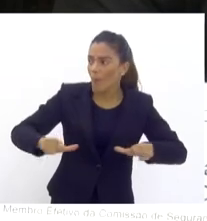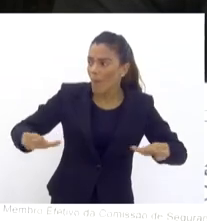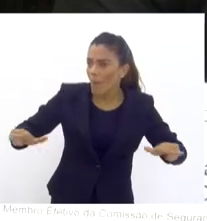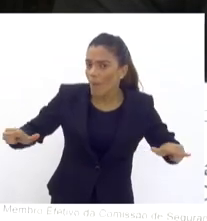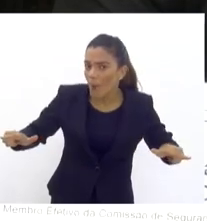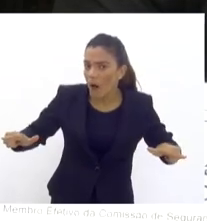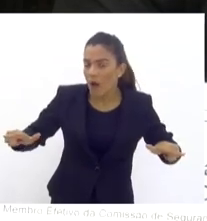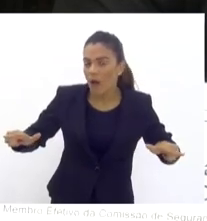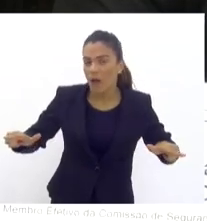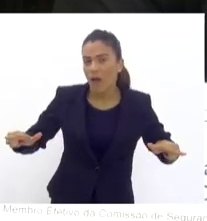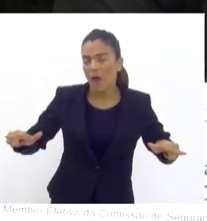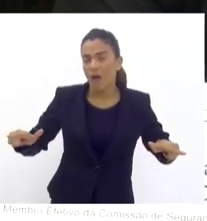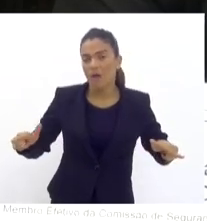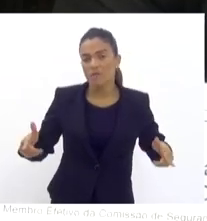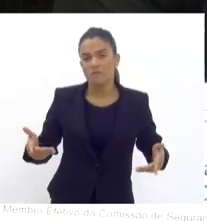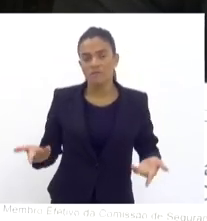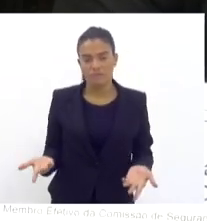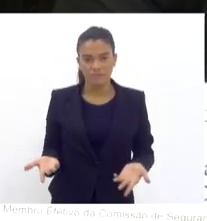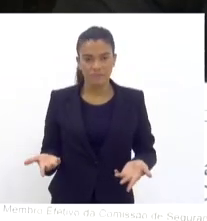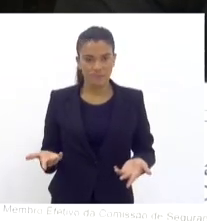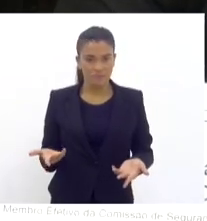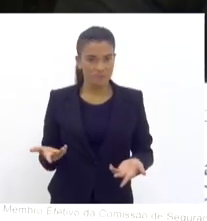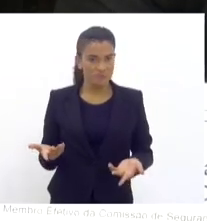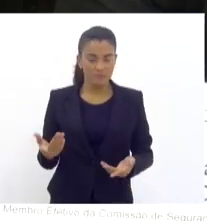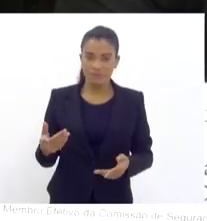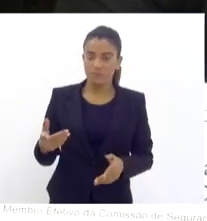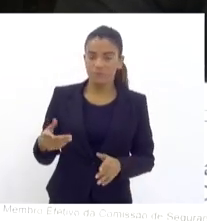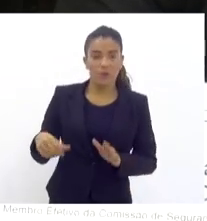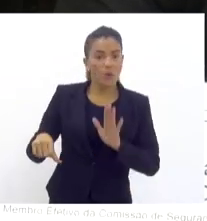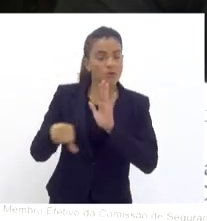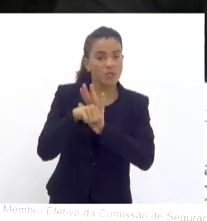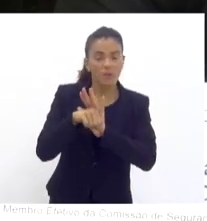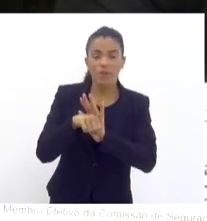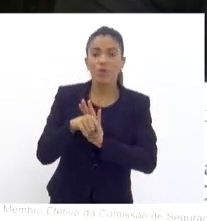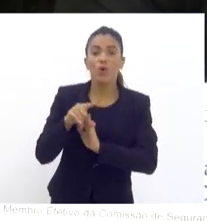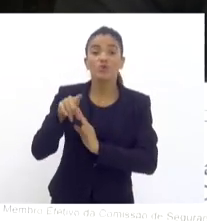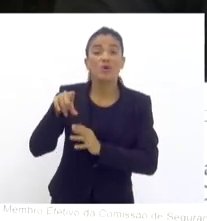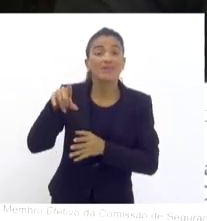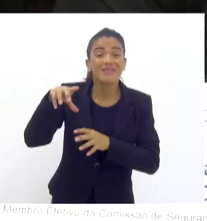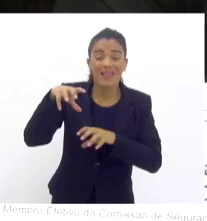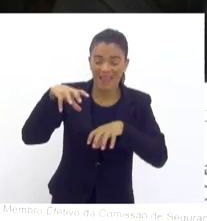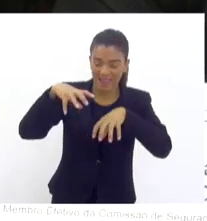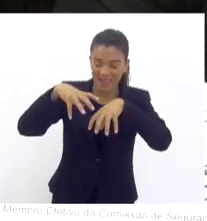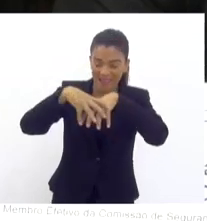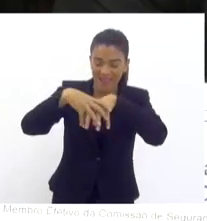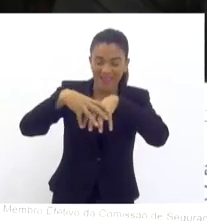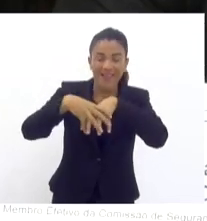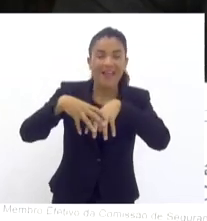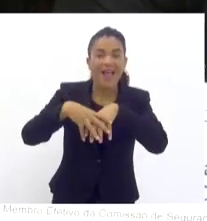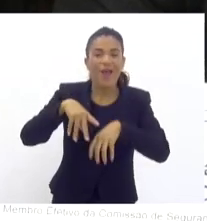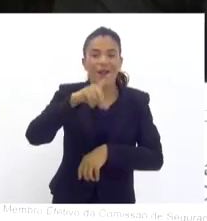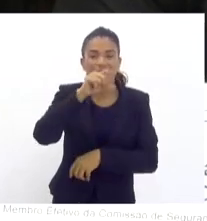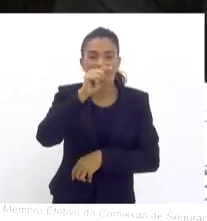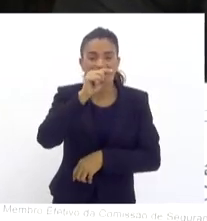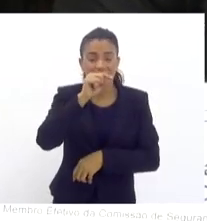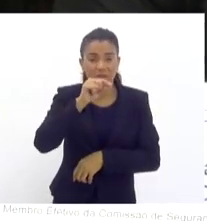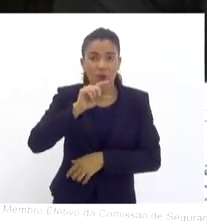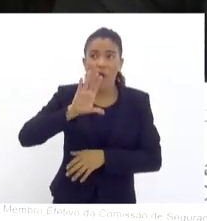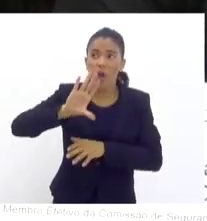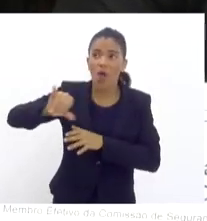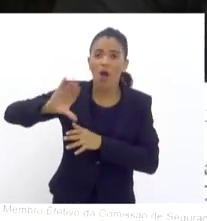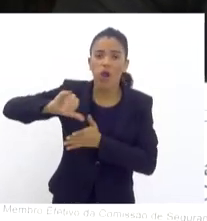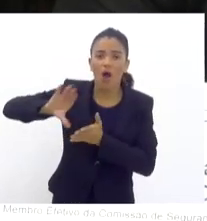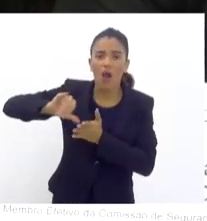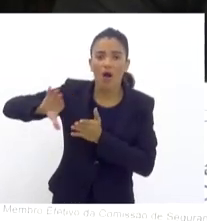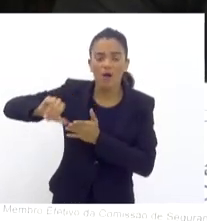possível mais, eles estão tomando até gaiola de passarinho, só para vocês terem uma ideia, pelo simples fato de fazer a